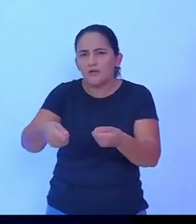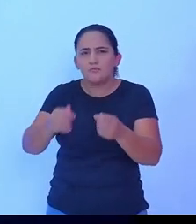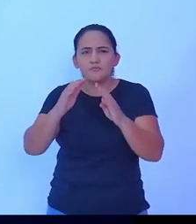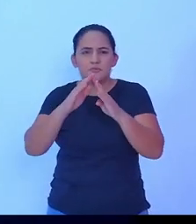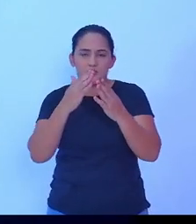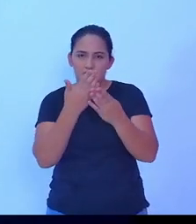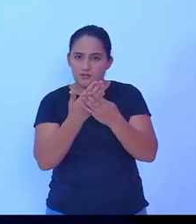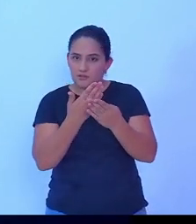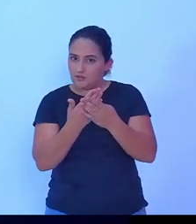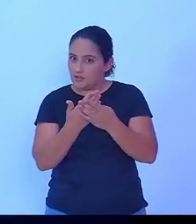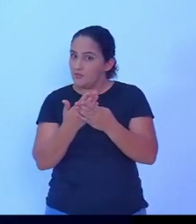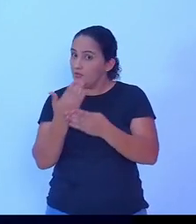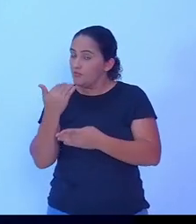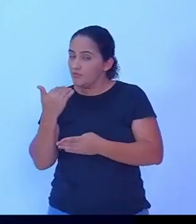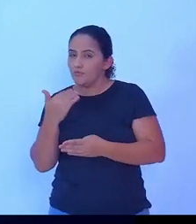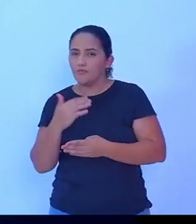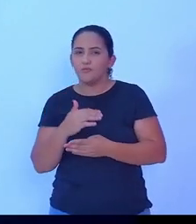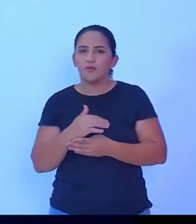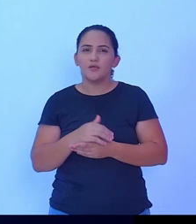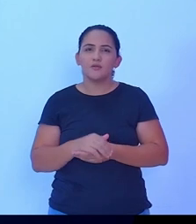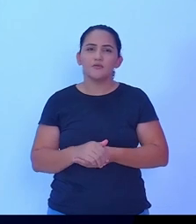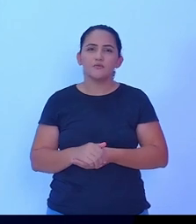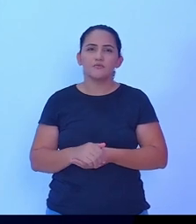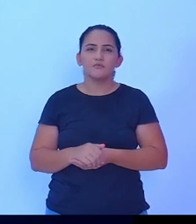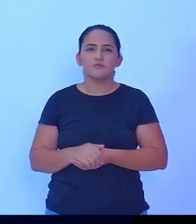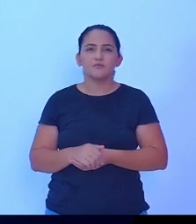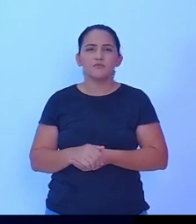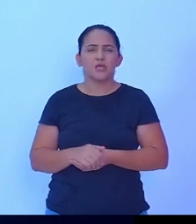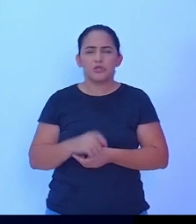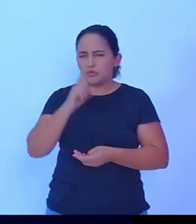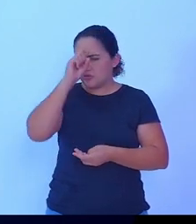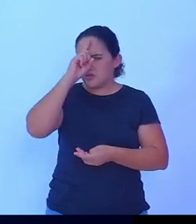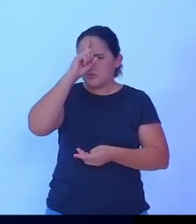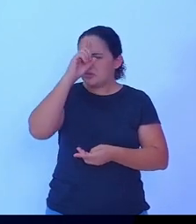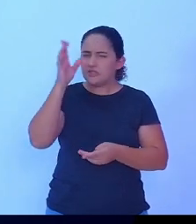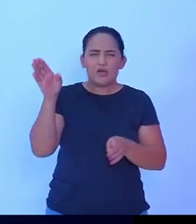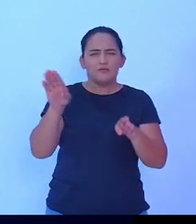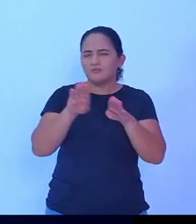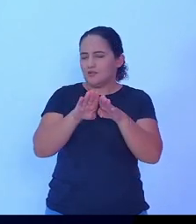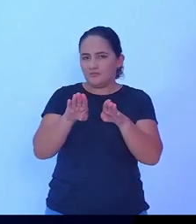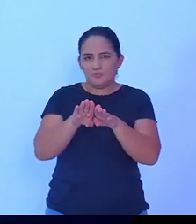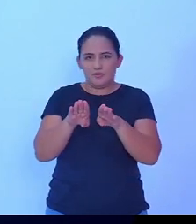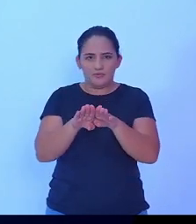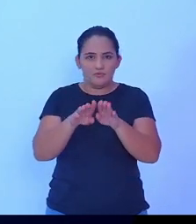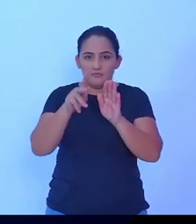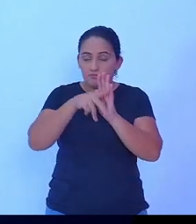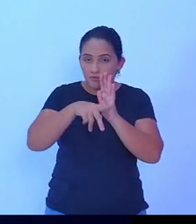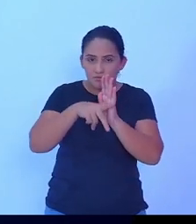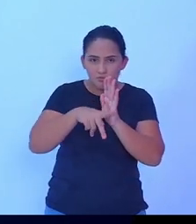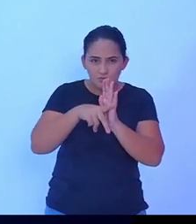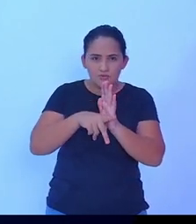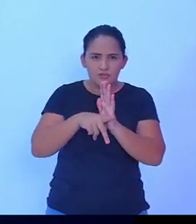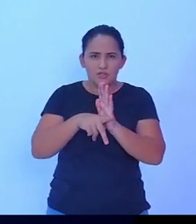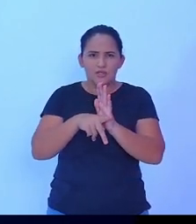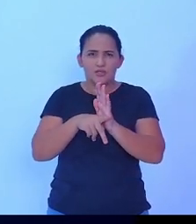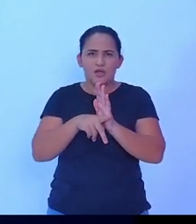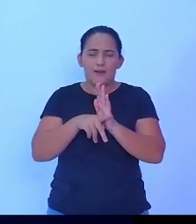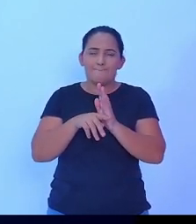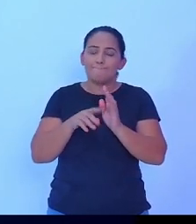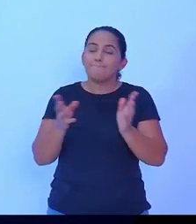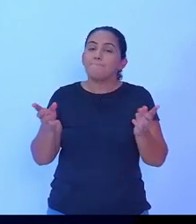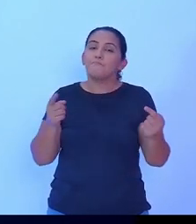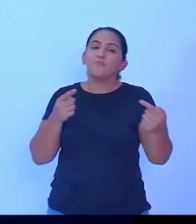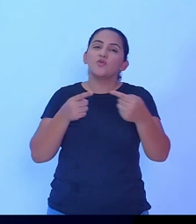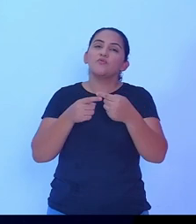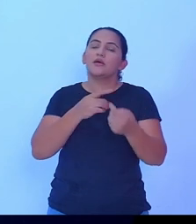para a merenda e todos os hospitais. Então, o projeto que atinge a saúde é